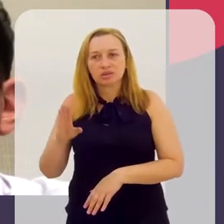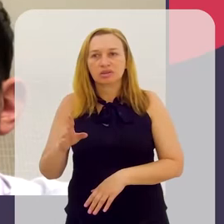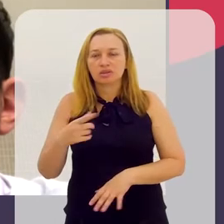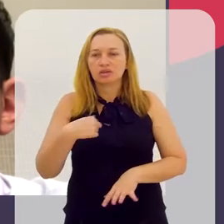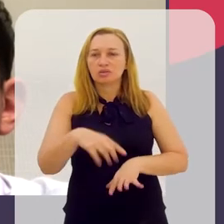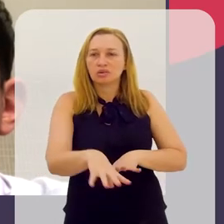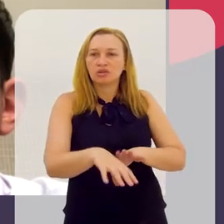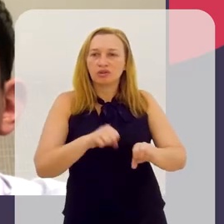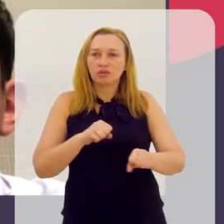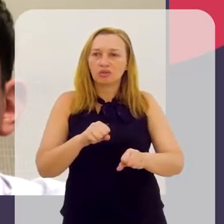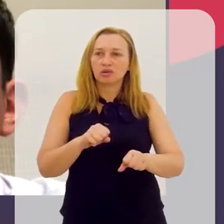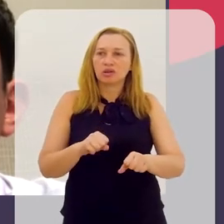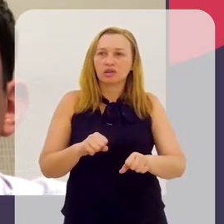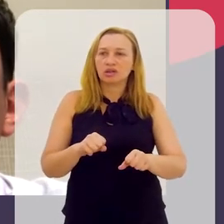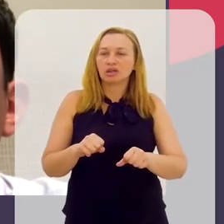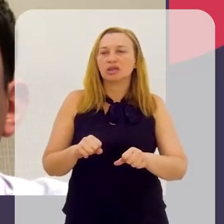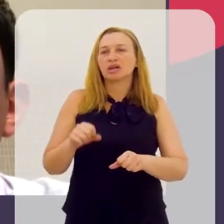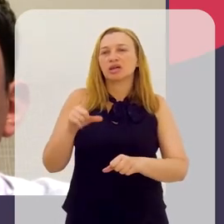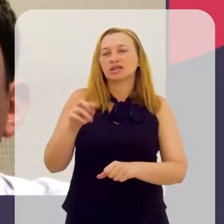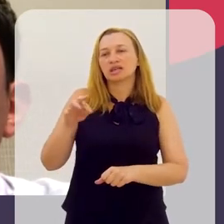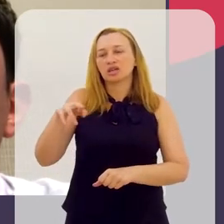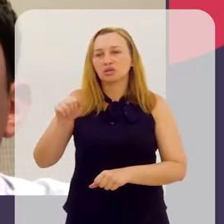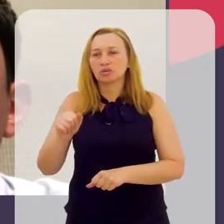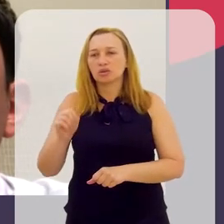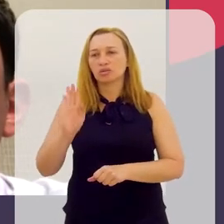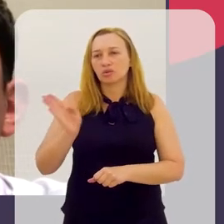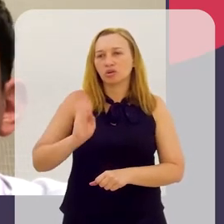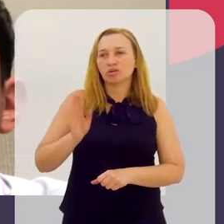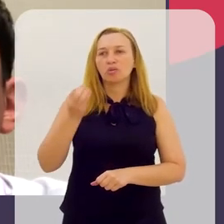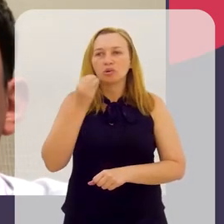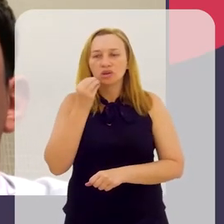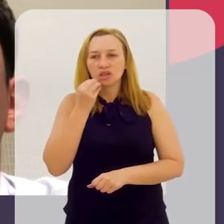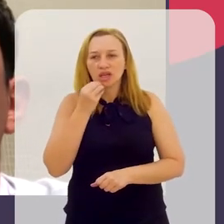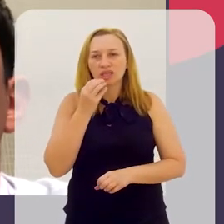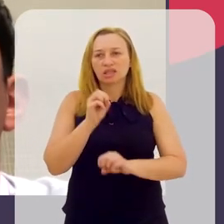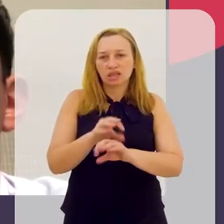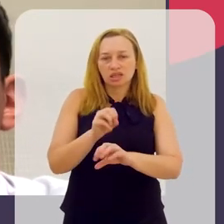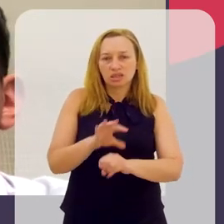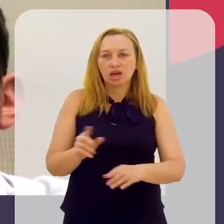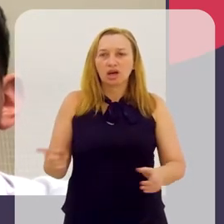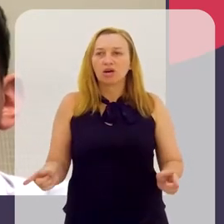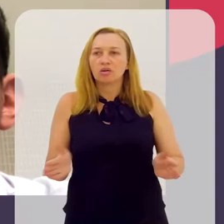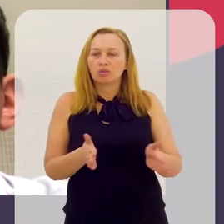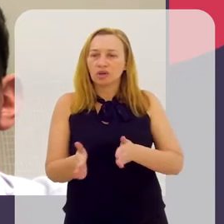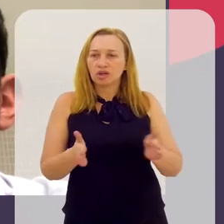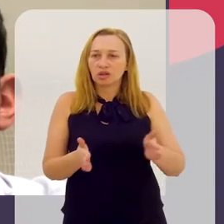me formei em licenciatura em biologia, então eu tive a oportunidade de dar aula por um tempo.